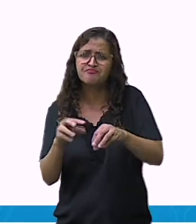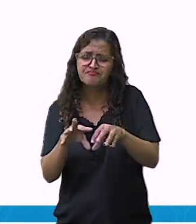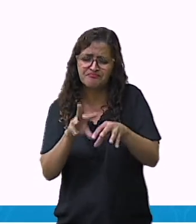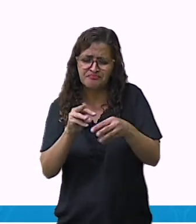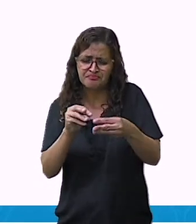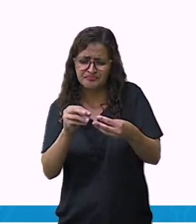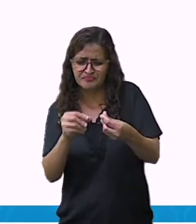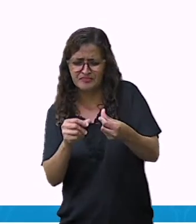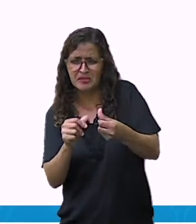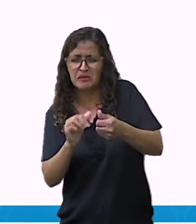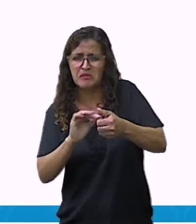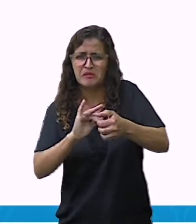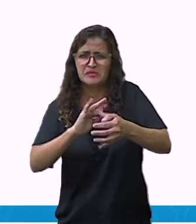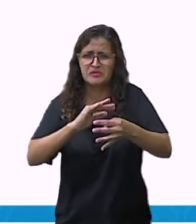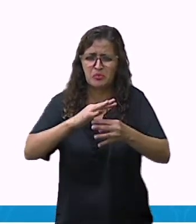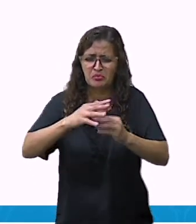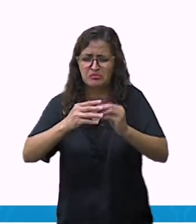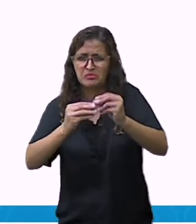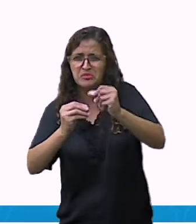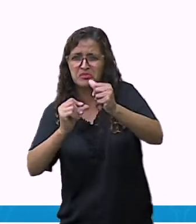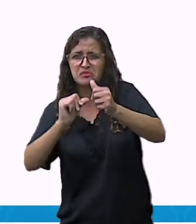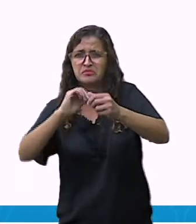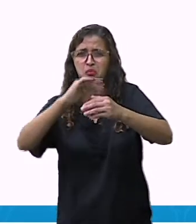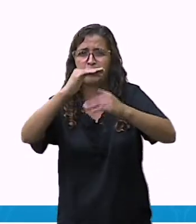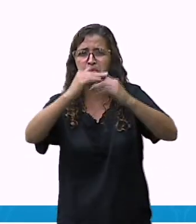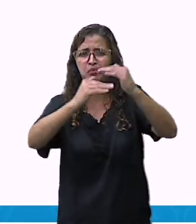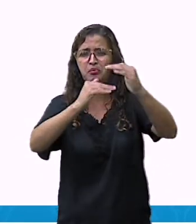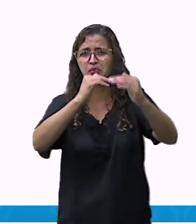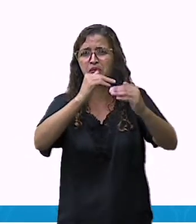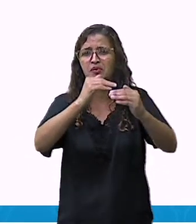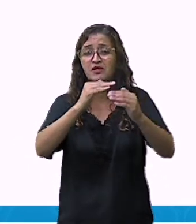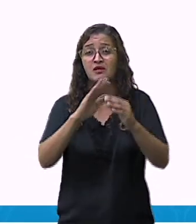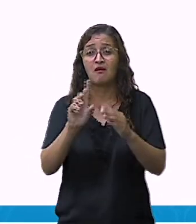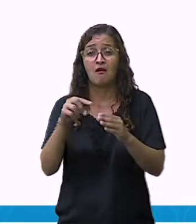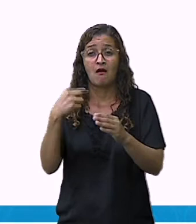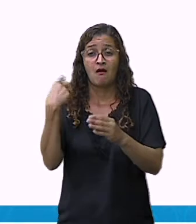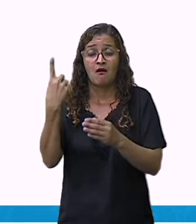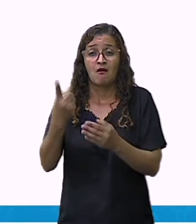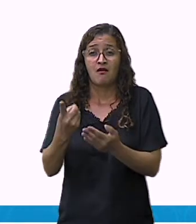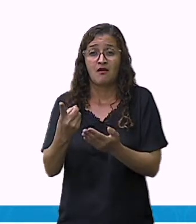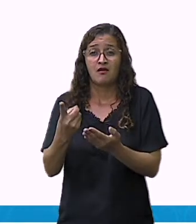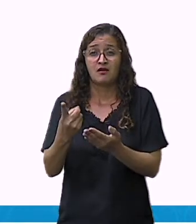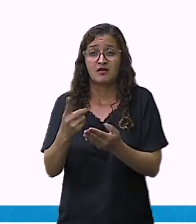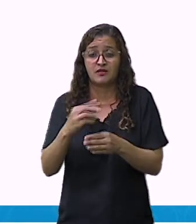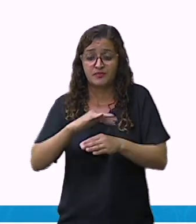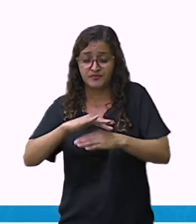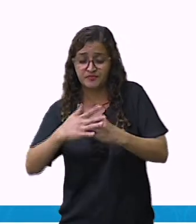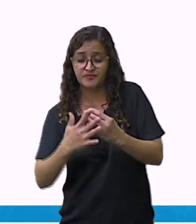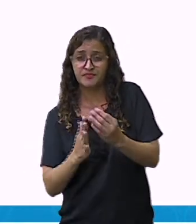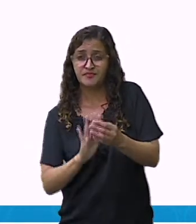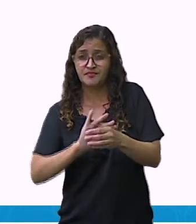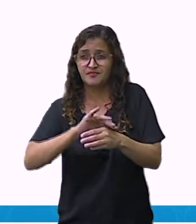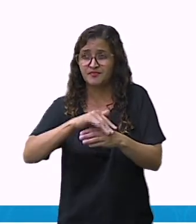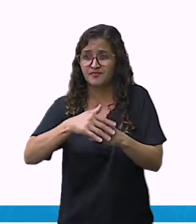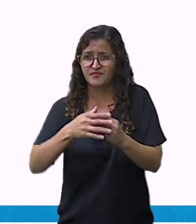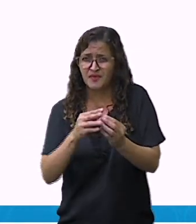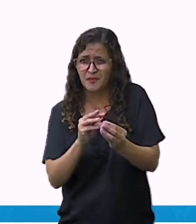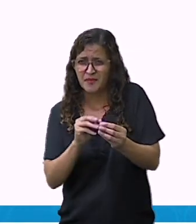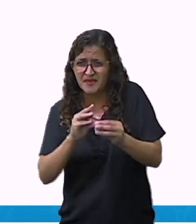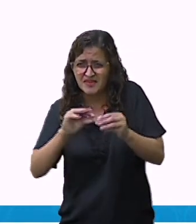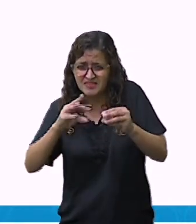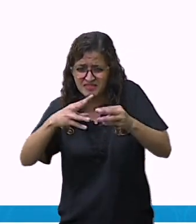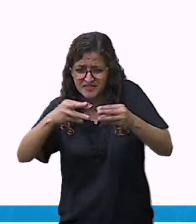elas vão aumentando, aumentando e depois dá até tipo uma película, tipo uma teia de